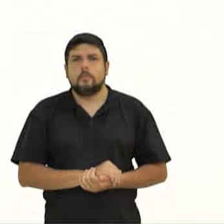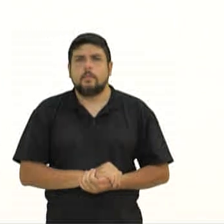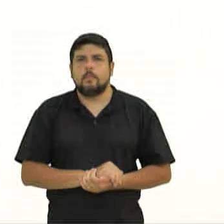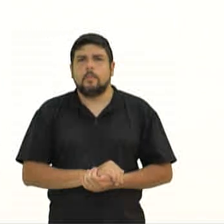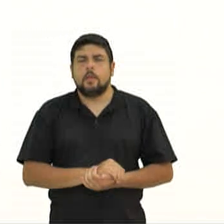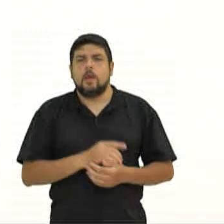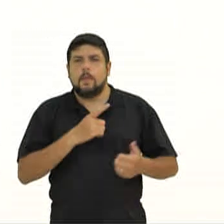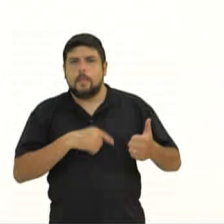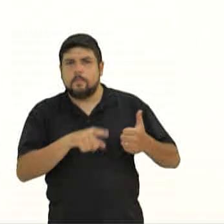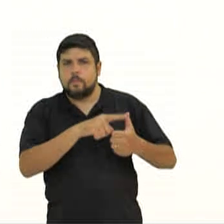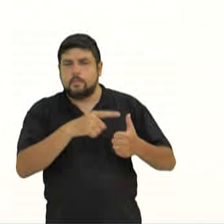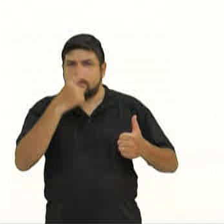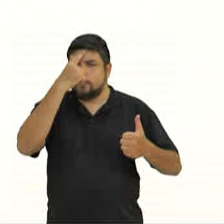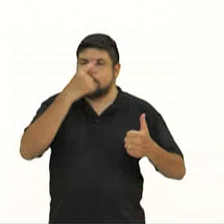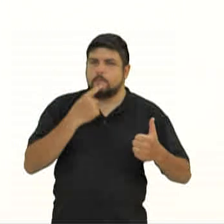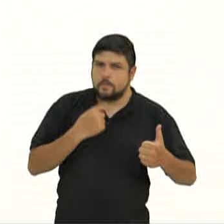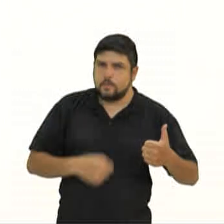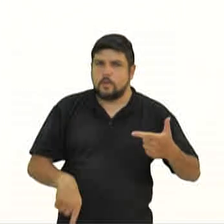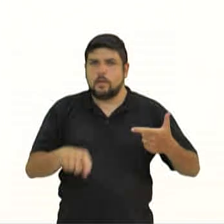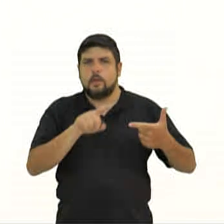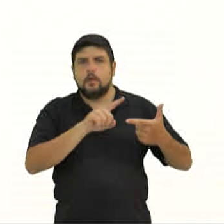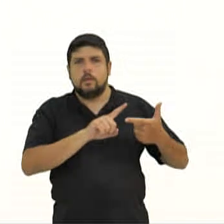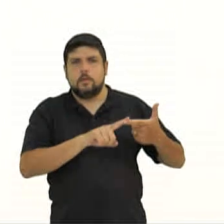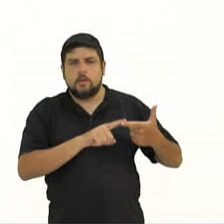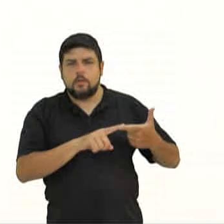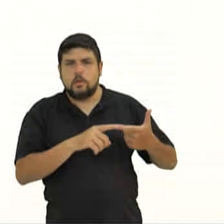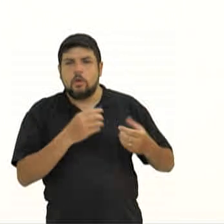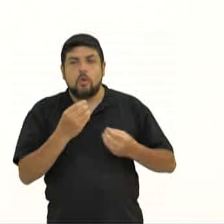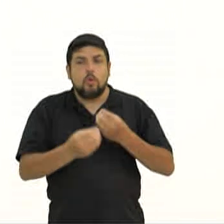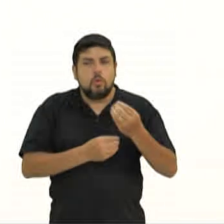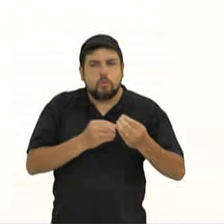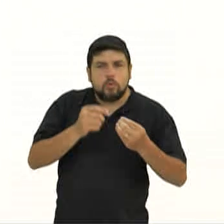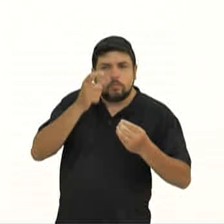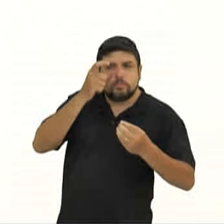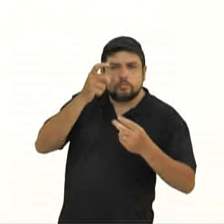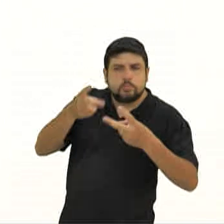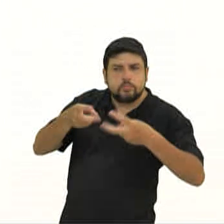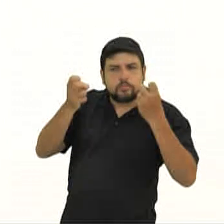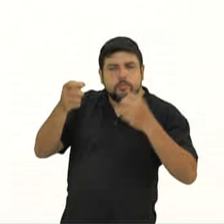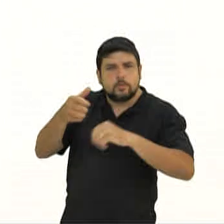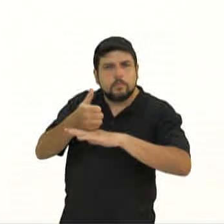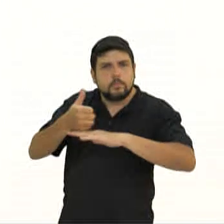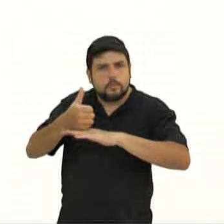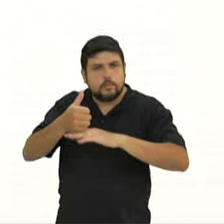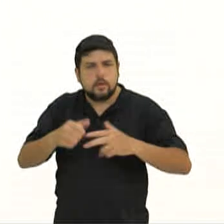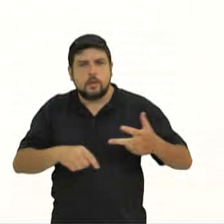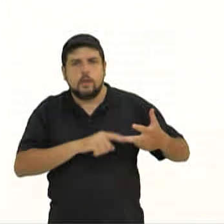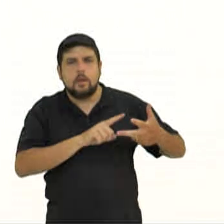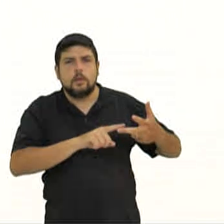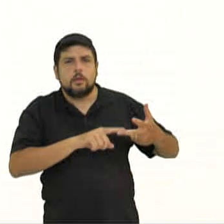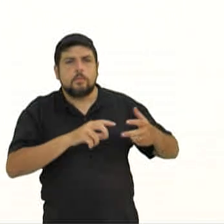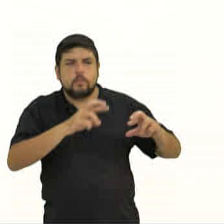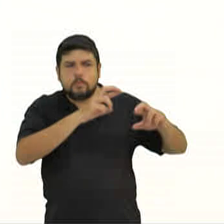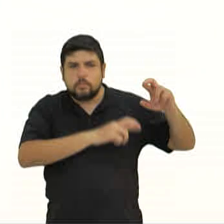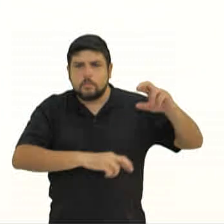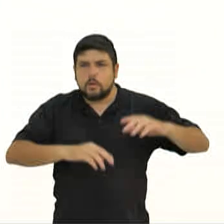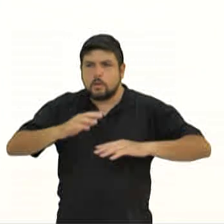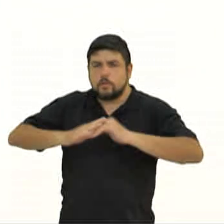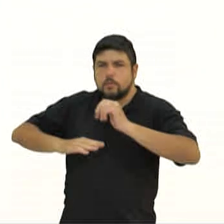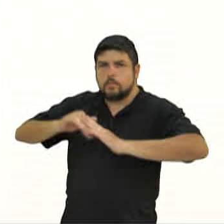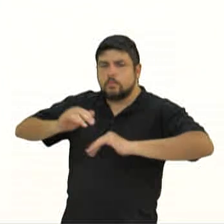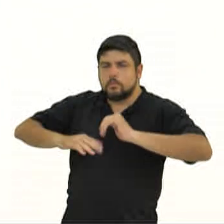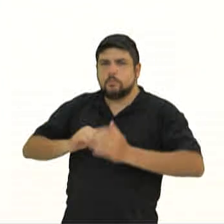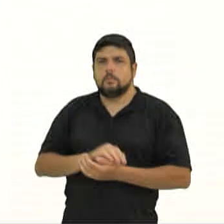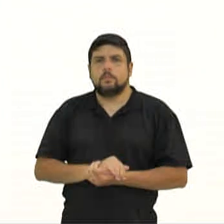Exame de personalidade, impressões sobre a área de trabalho, aspirações e análise de habilidades. Ao abordar